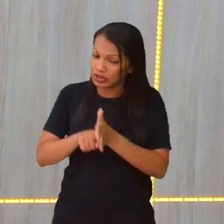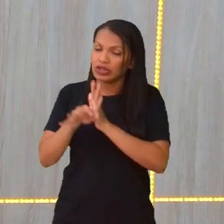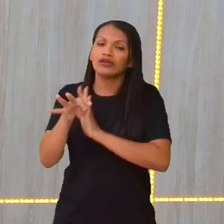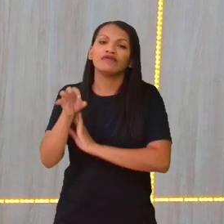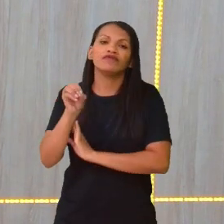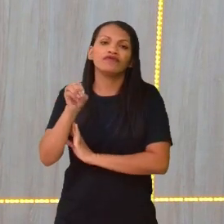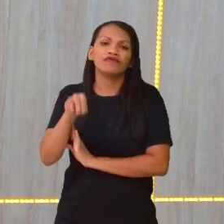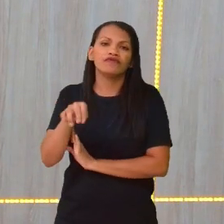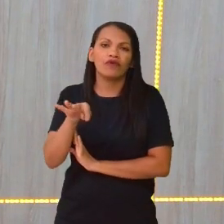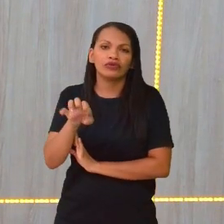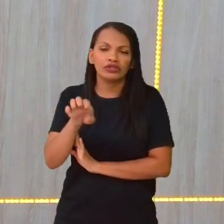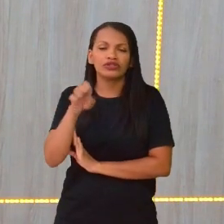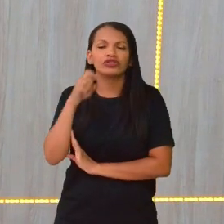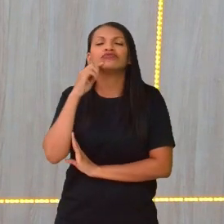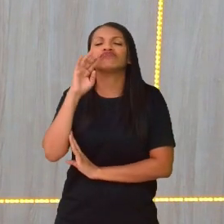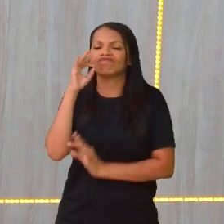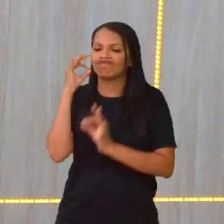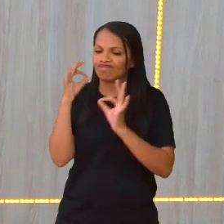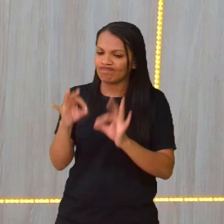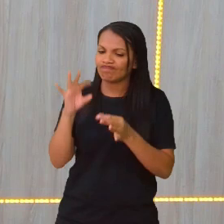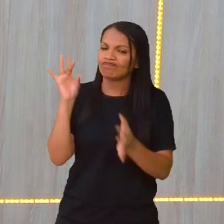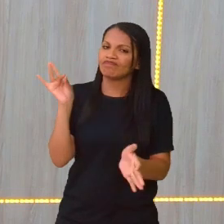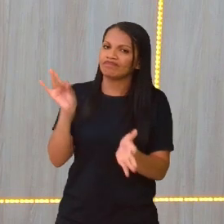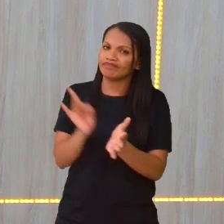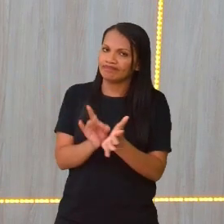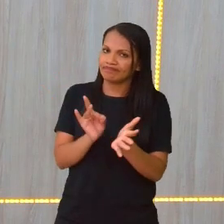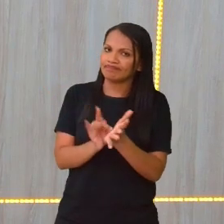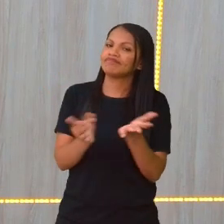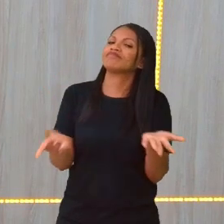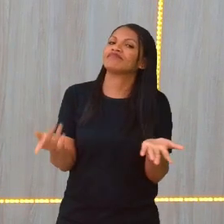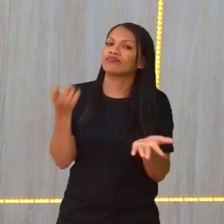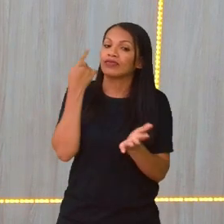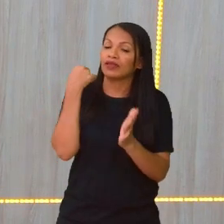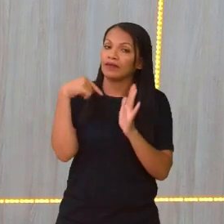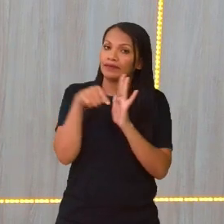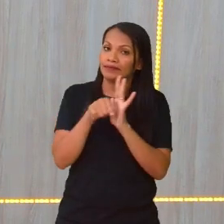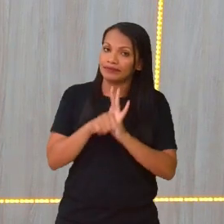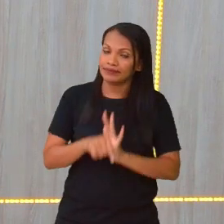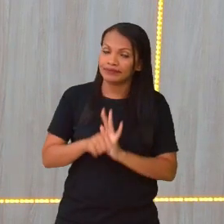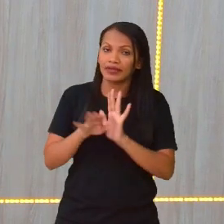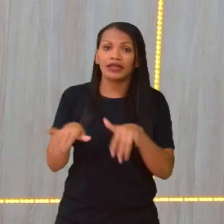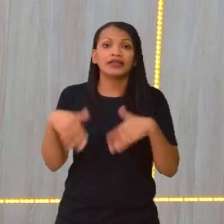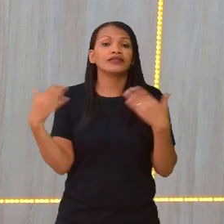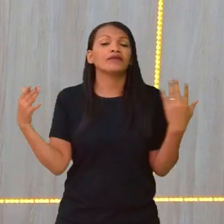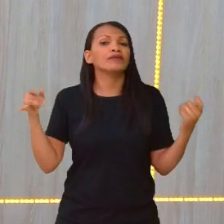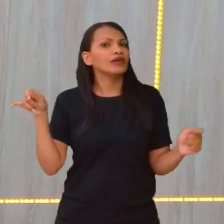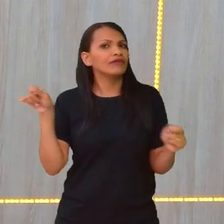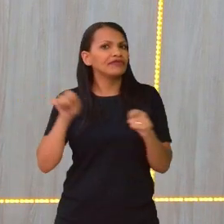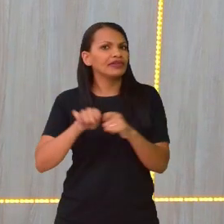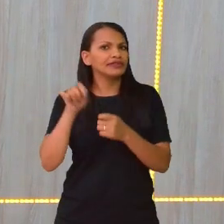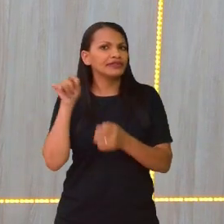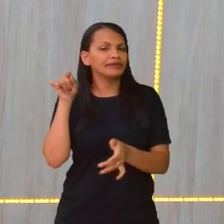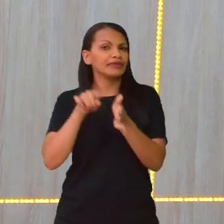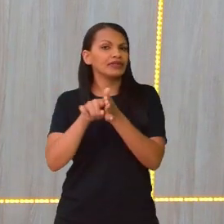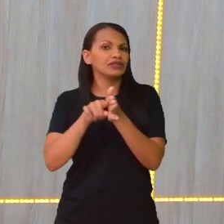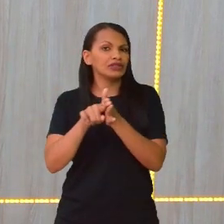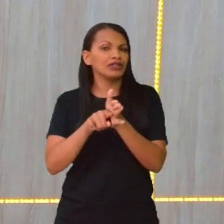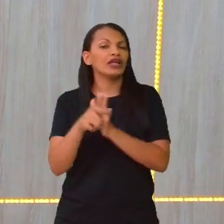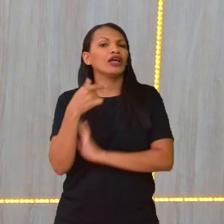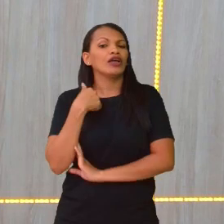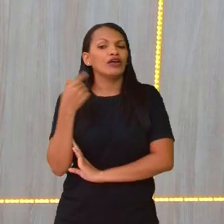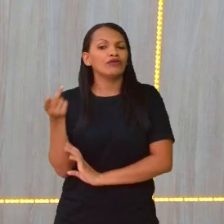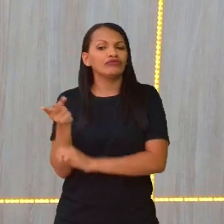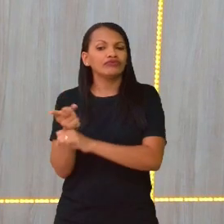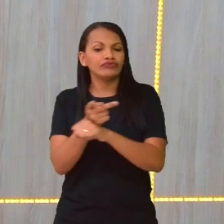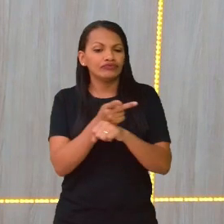que vão falar sobre o histórico da seleção brasileira em Copas do Mundo. Então, para fazer essa pesquisa, eu fui